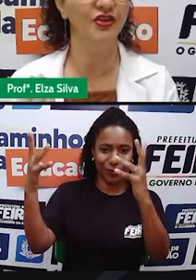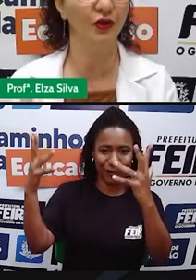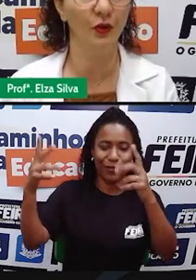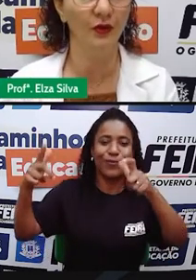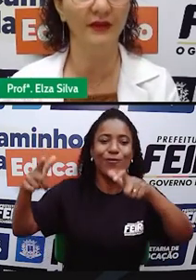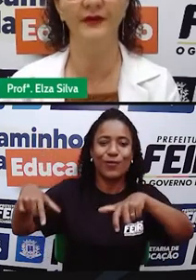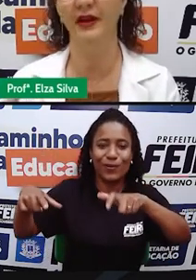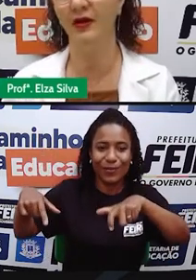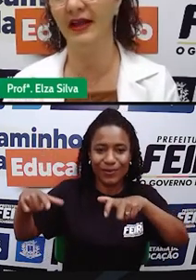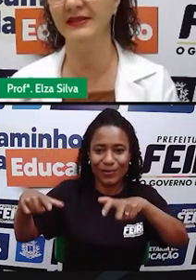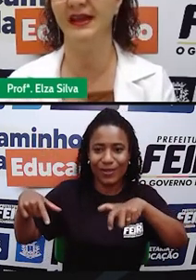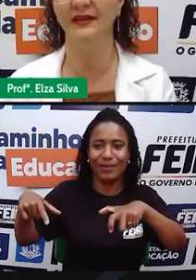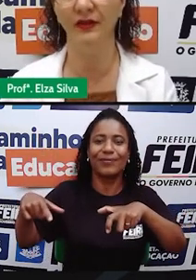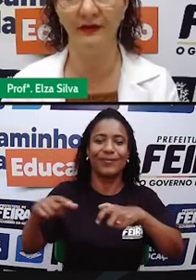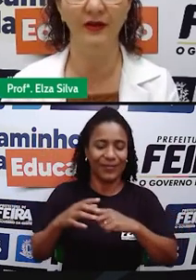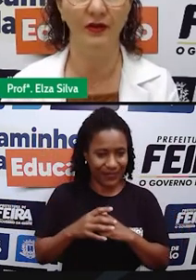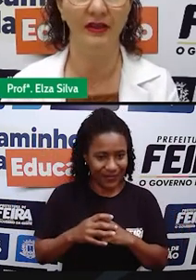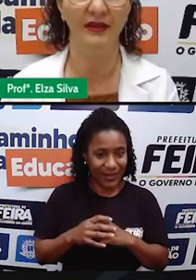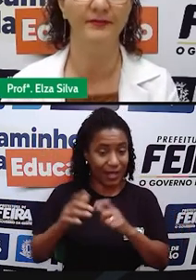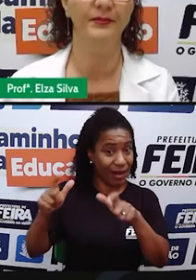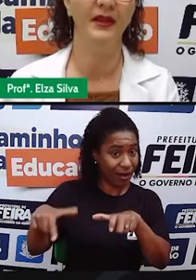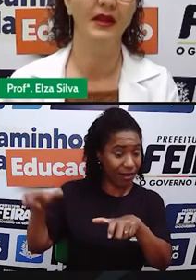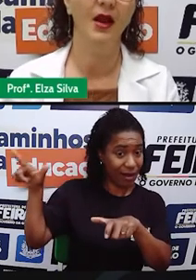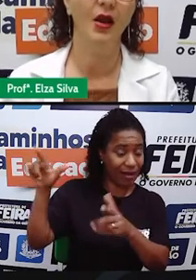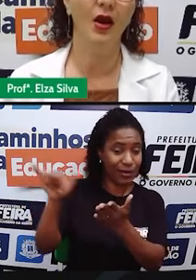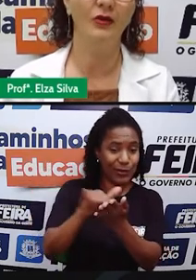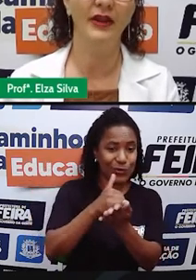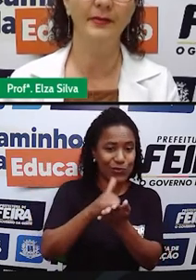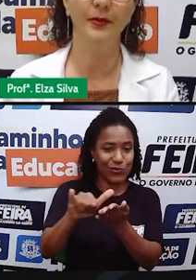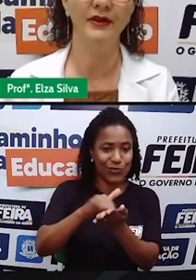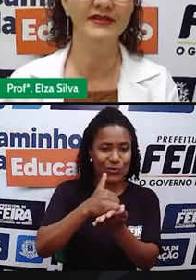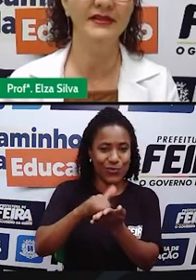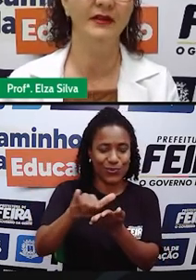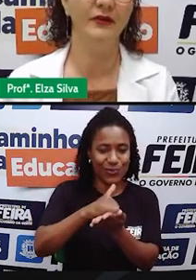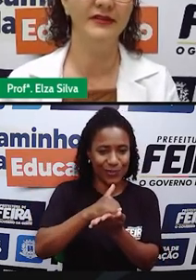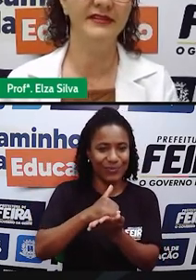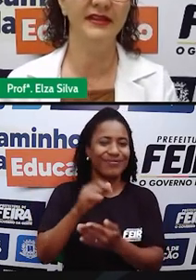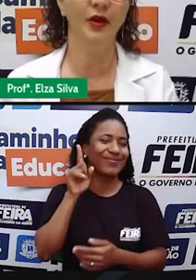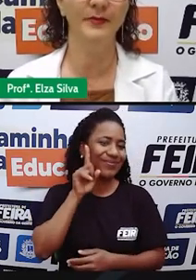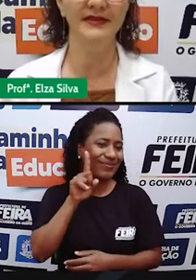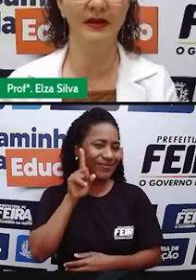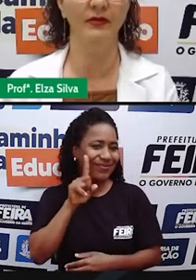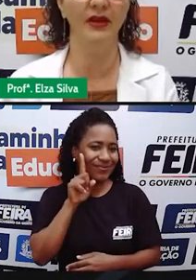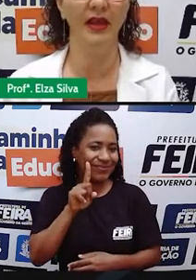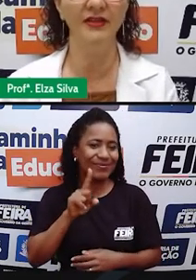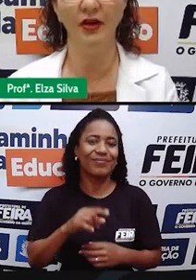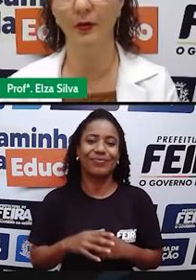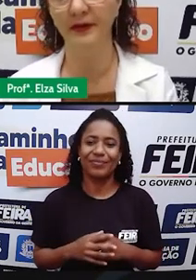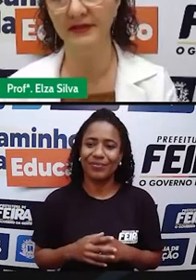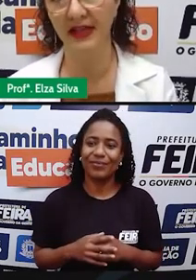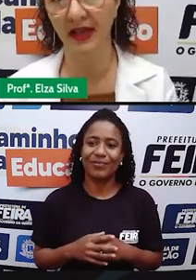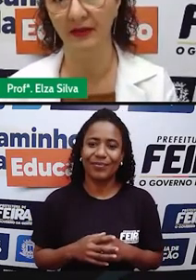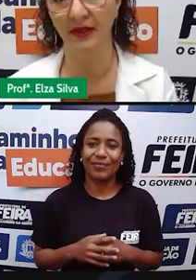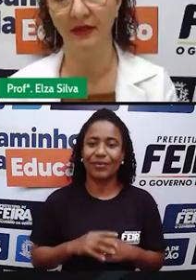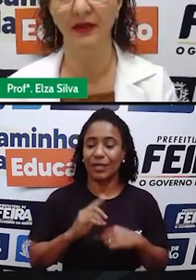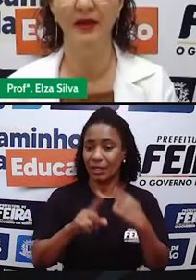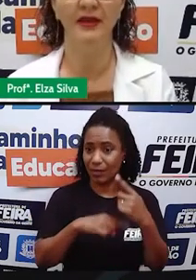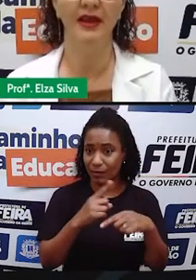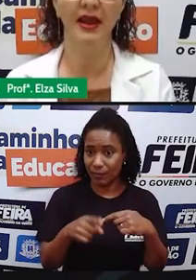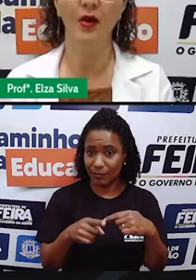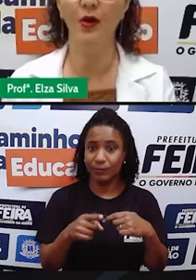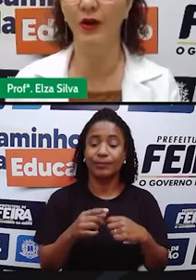de show que fica localizado em Nova York. Logo depois, vocês têm a opção Gate Open Time,